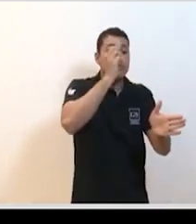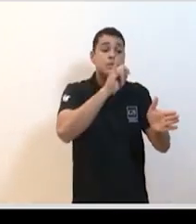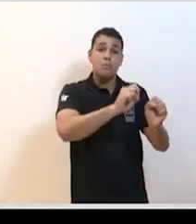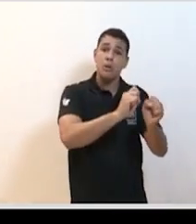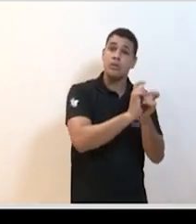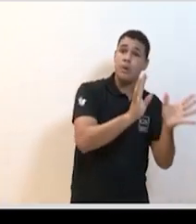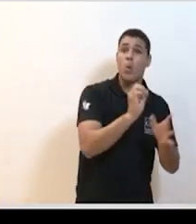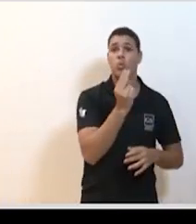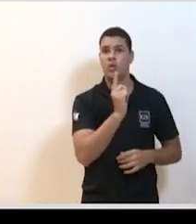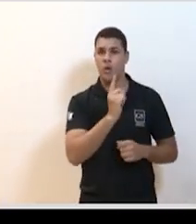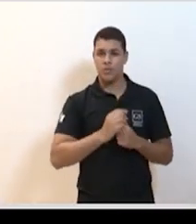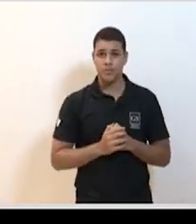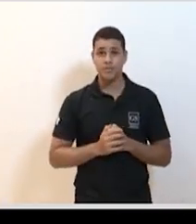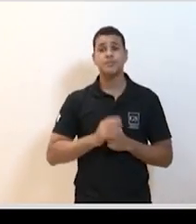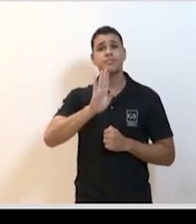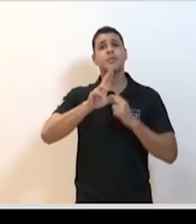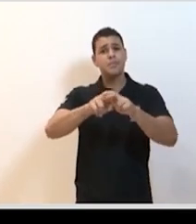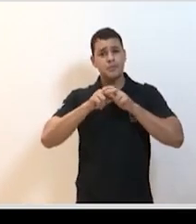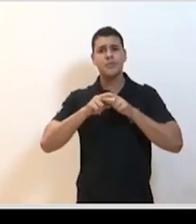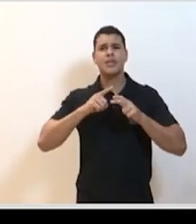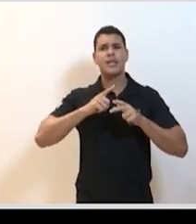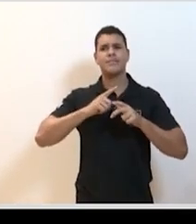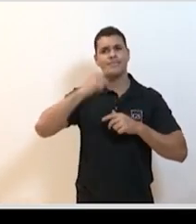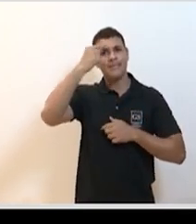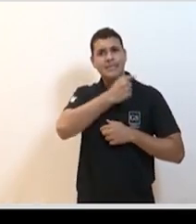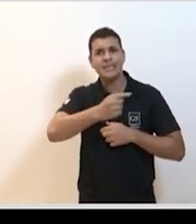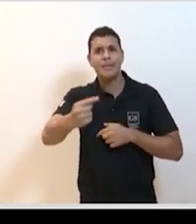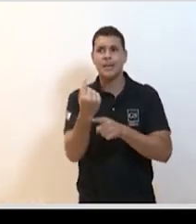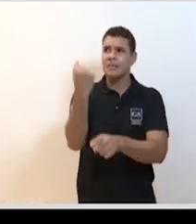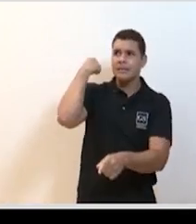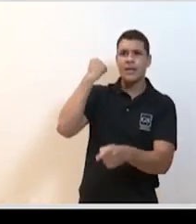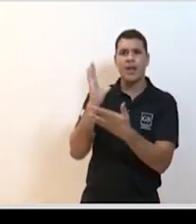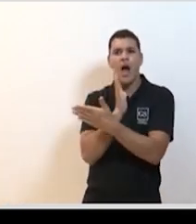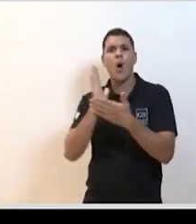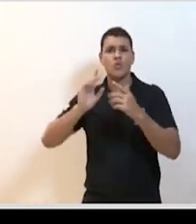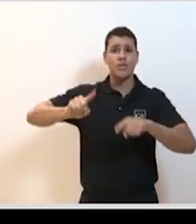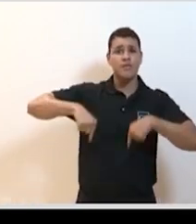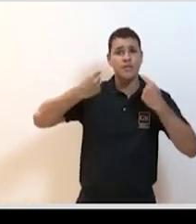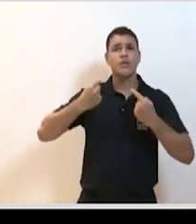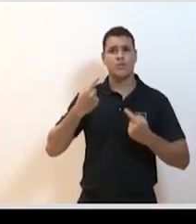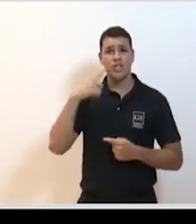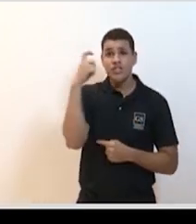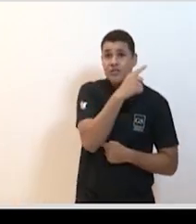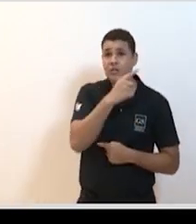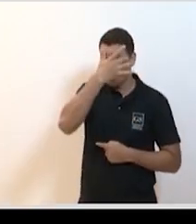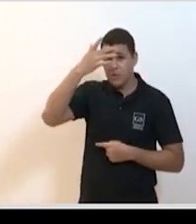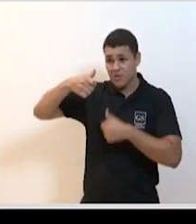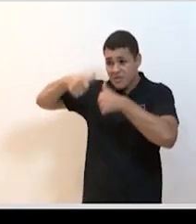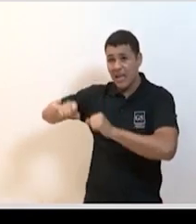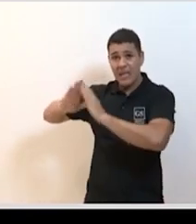por algumas semanas, talvez, mas eles têm vários desafios relacionados a isso. Por exemplo, é difícil manter as pessoas em quarentena.